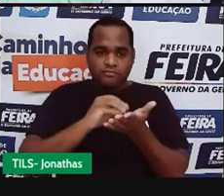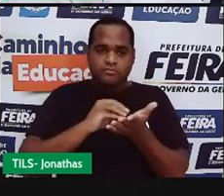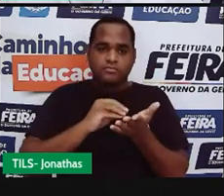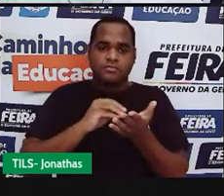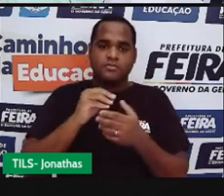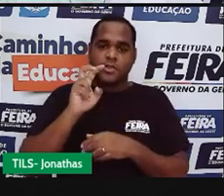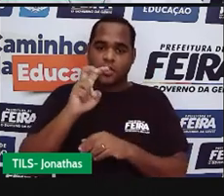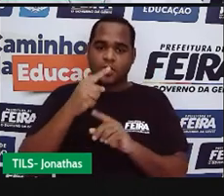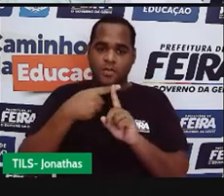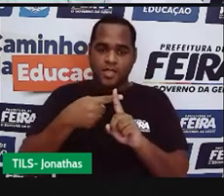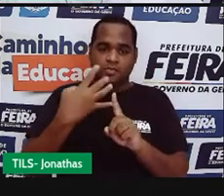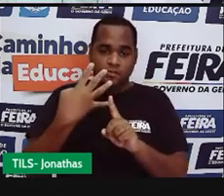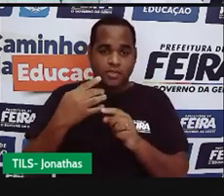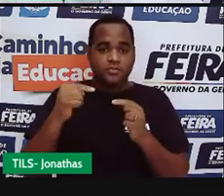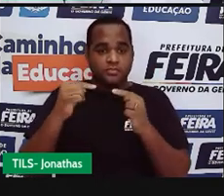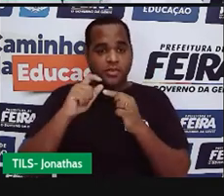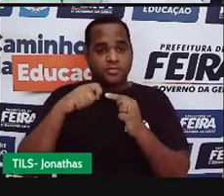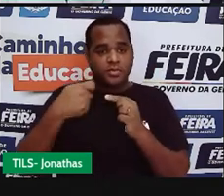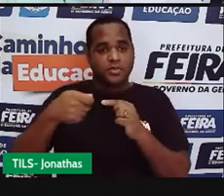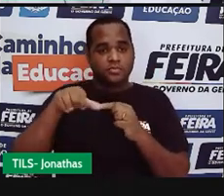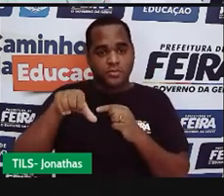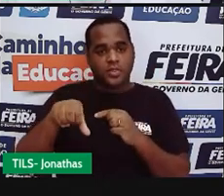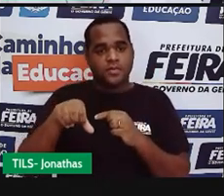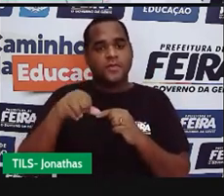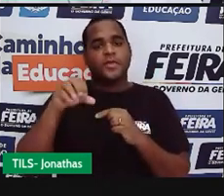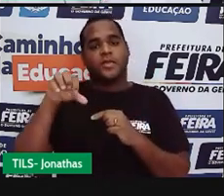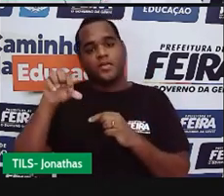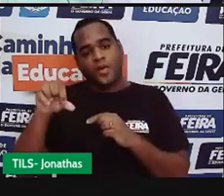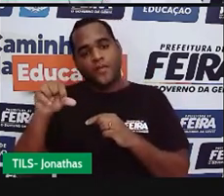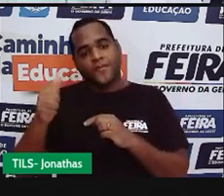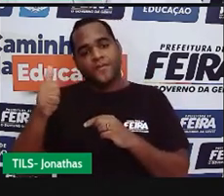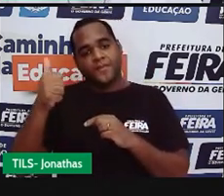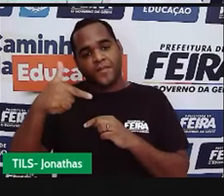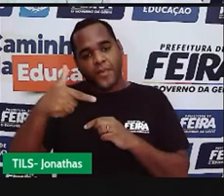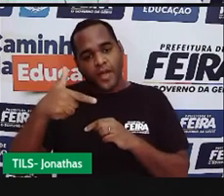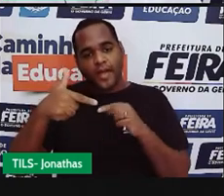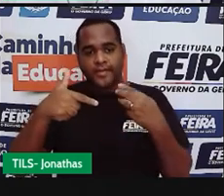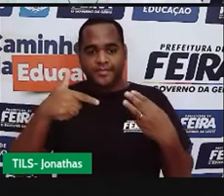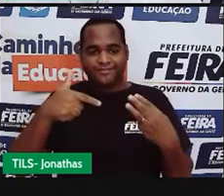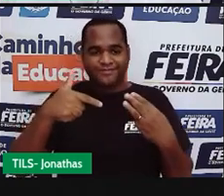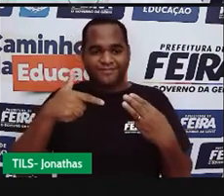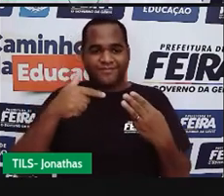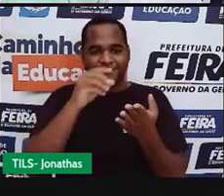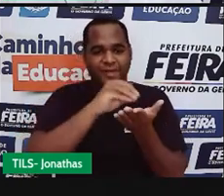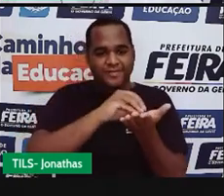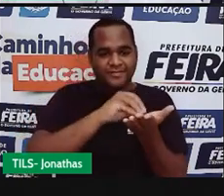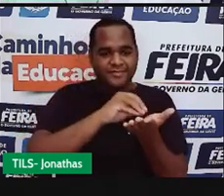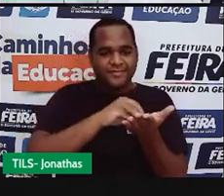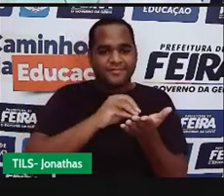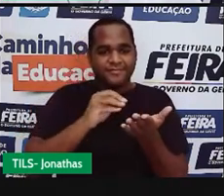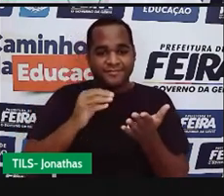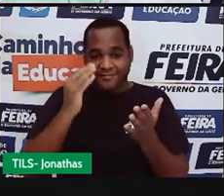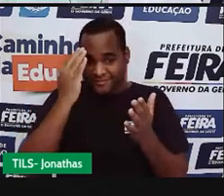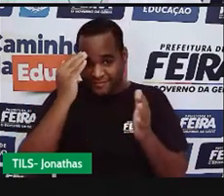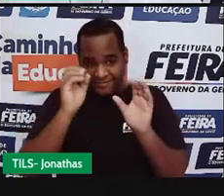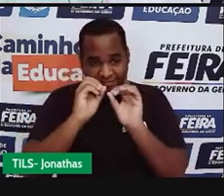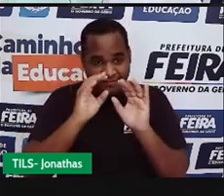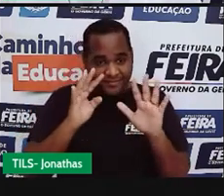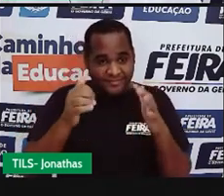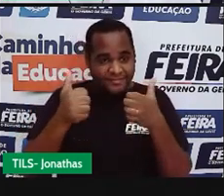Cinco mais quatro é igual a nove. Nove é maior do que três que sobrou. Belezinha.